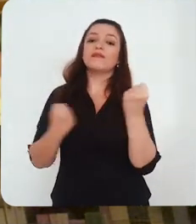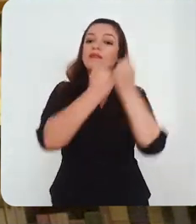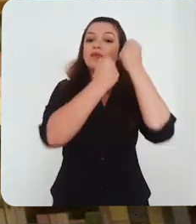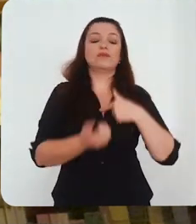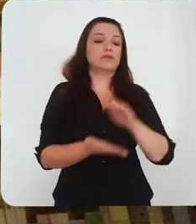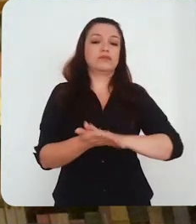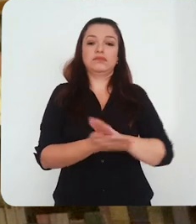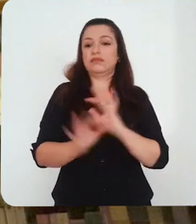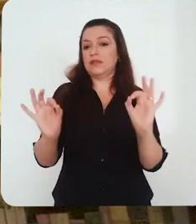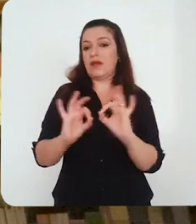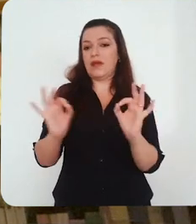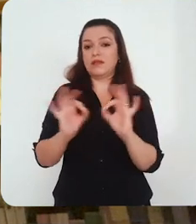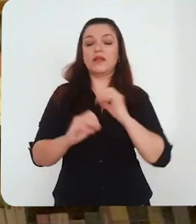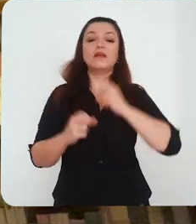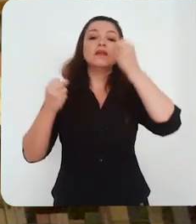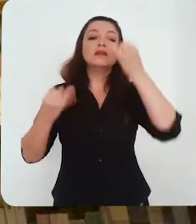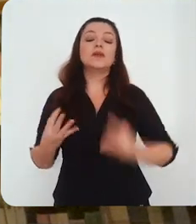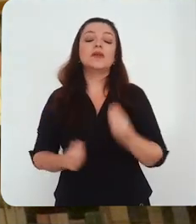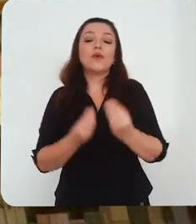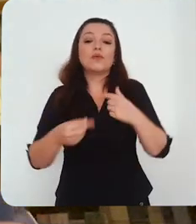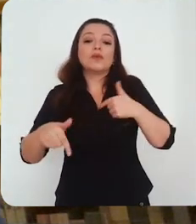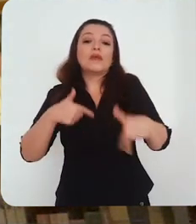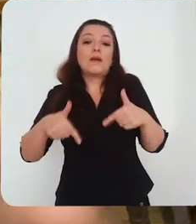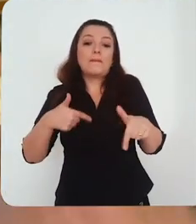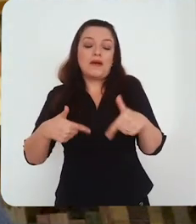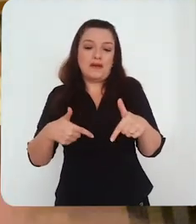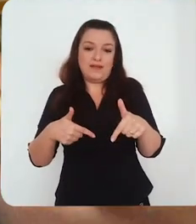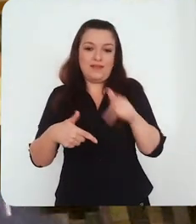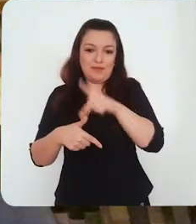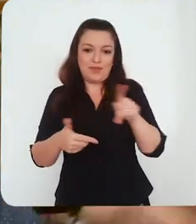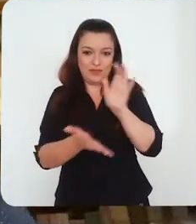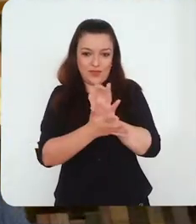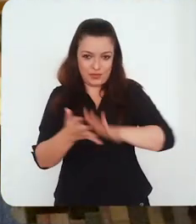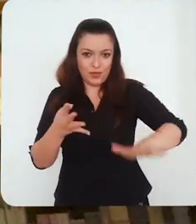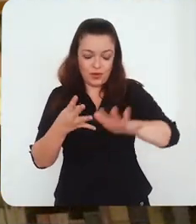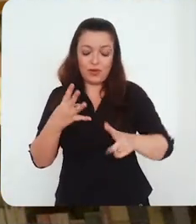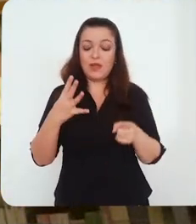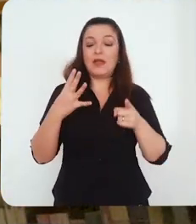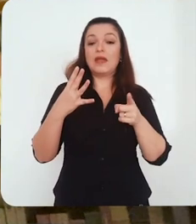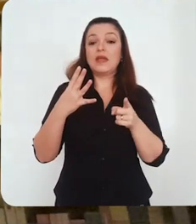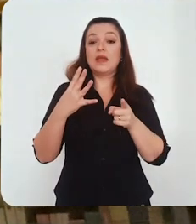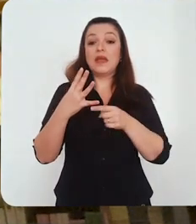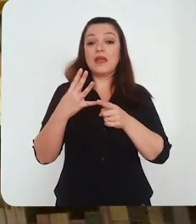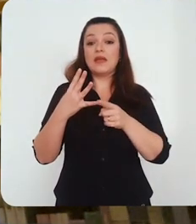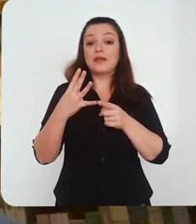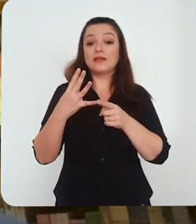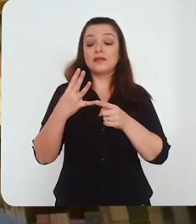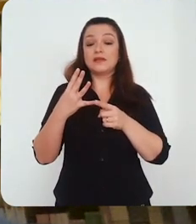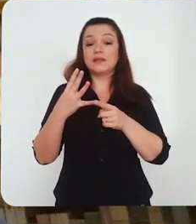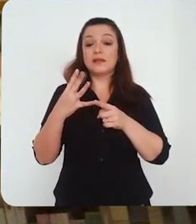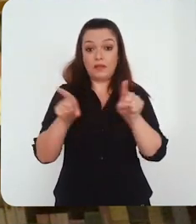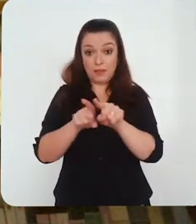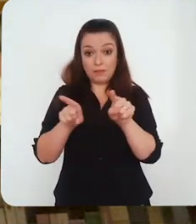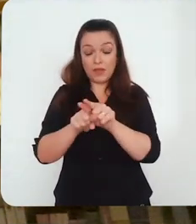Mas fizeram um conjunto de problematizações sobre as condições de possibilidade da retomada do trabalho docente. E houve ainda um quarto